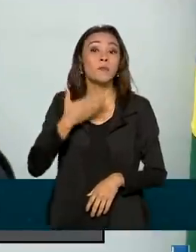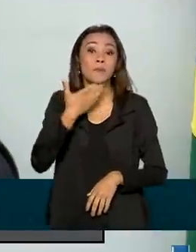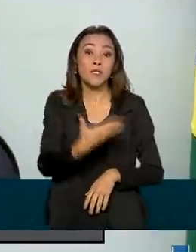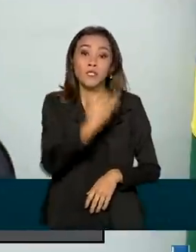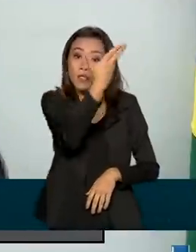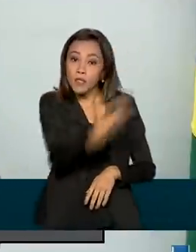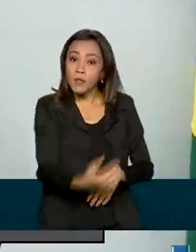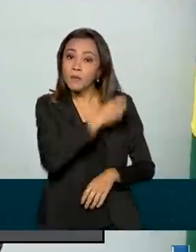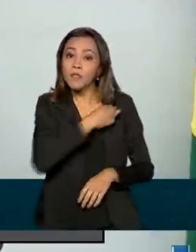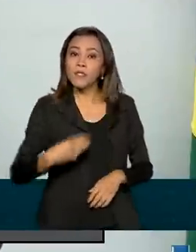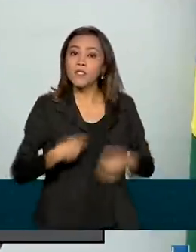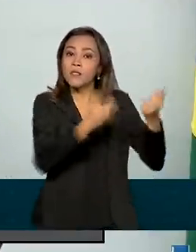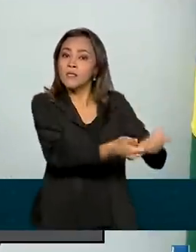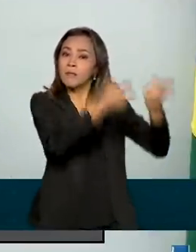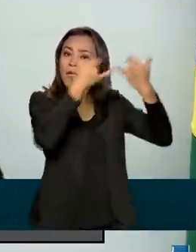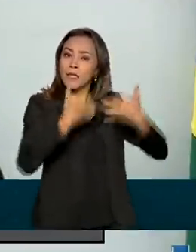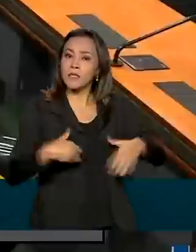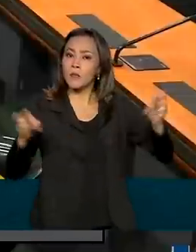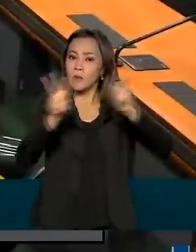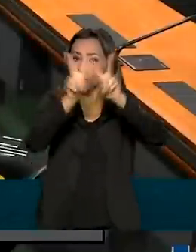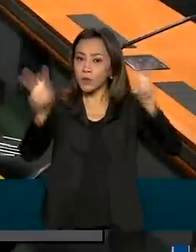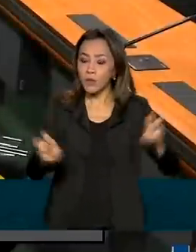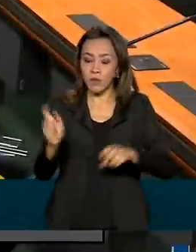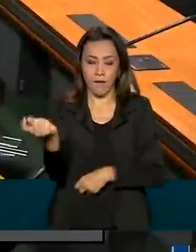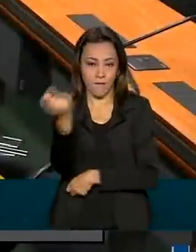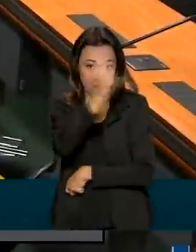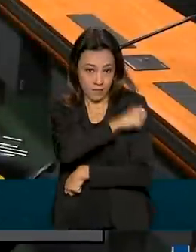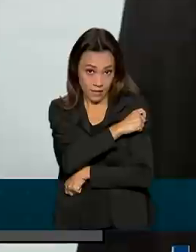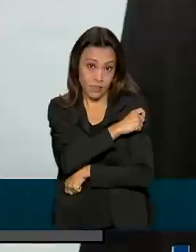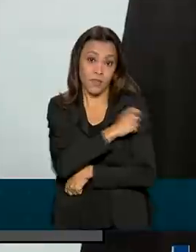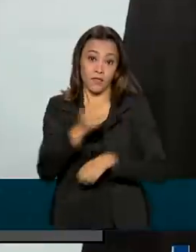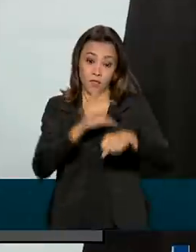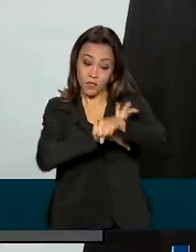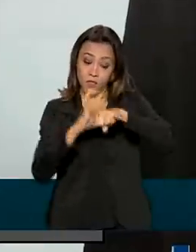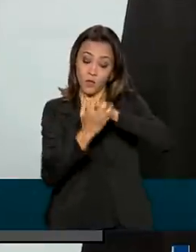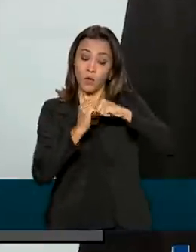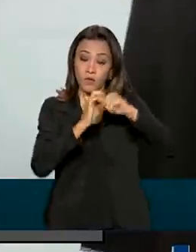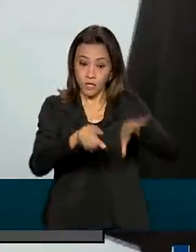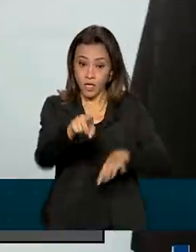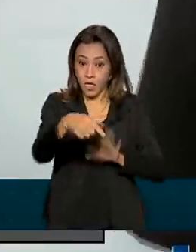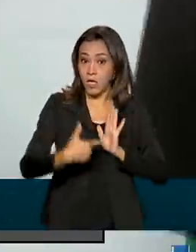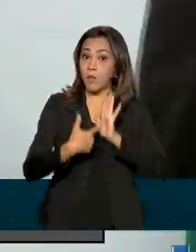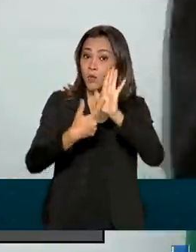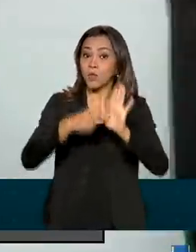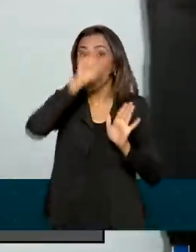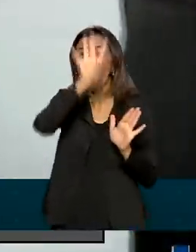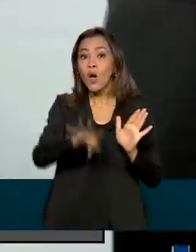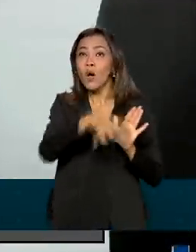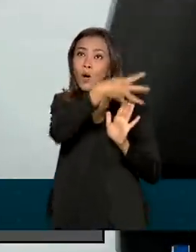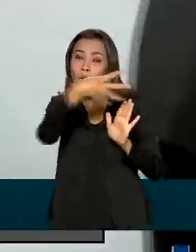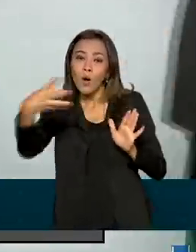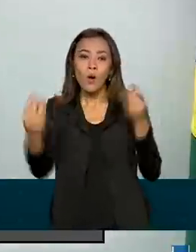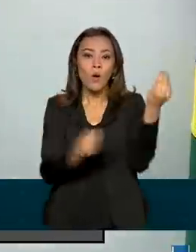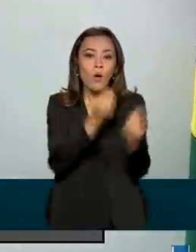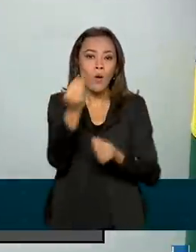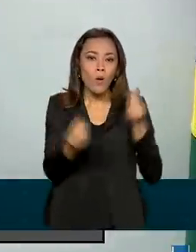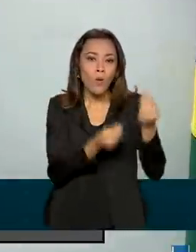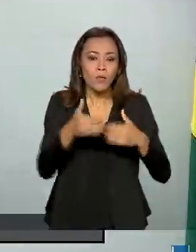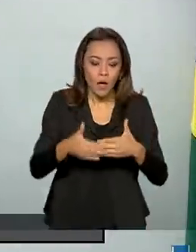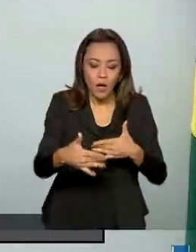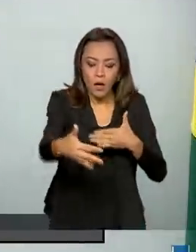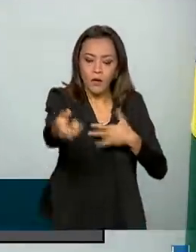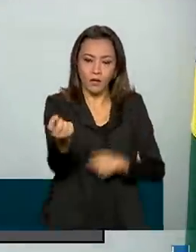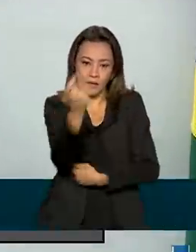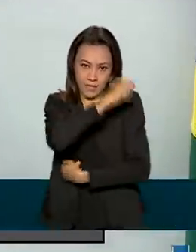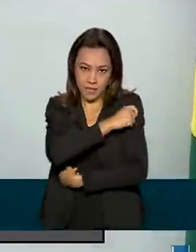vacinação contra a Covid-19 no país. Ele fez um panorama do calendário nacional de imunização. Somente agora, no mês